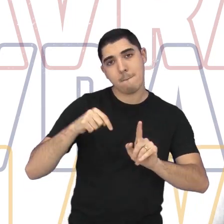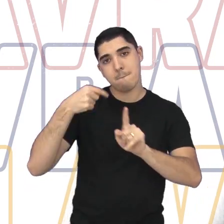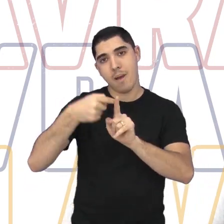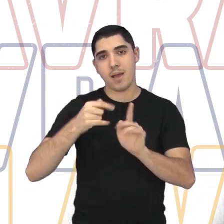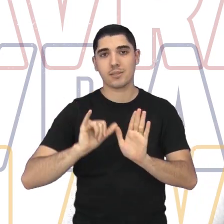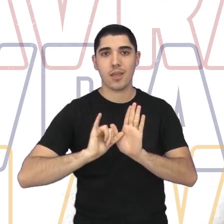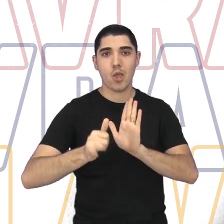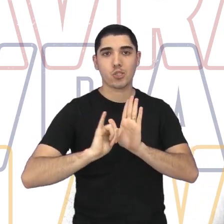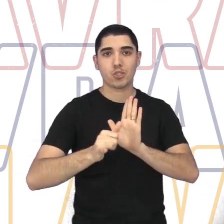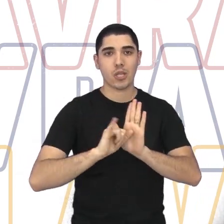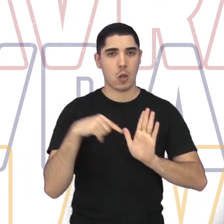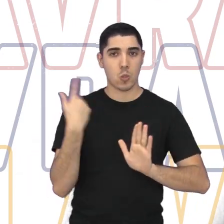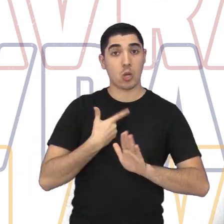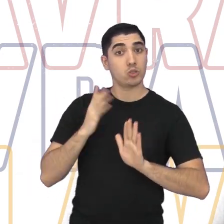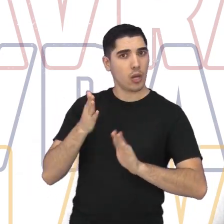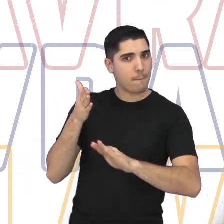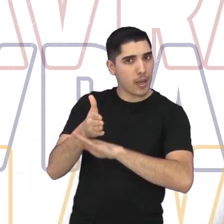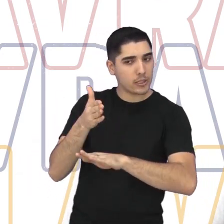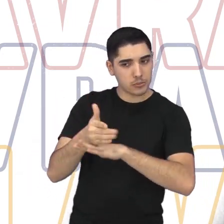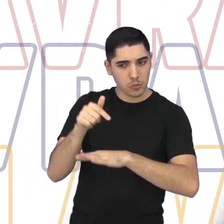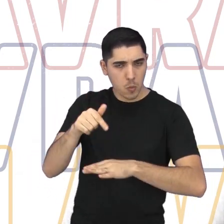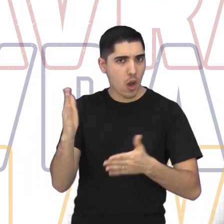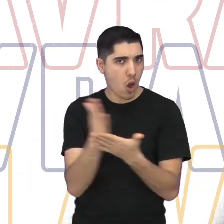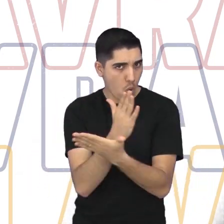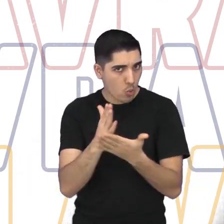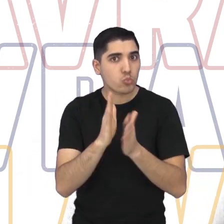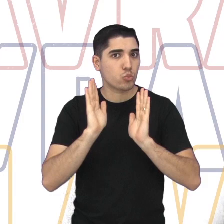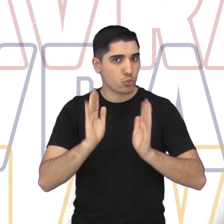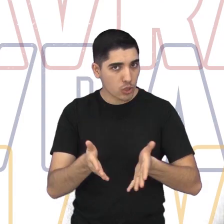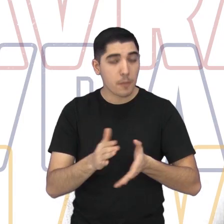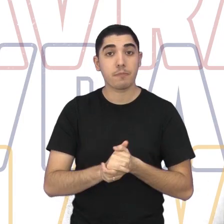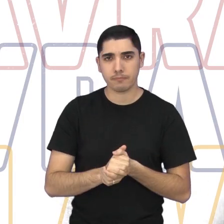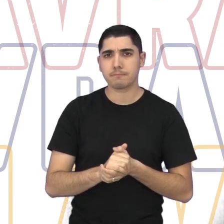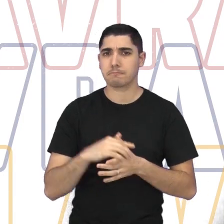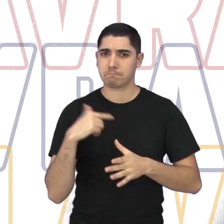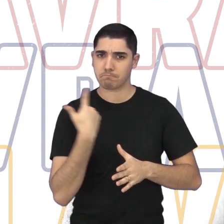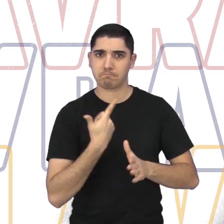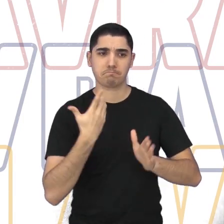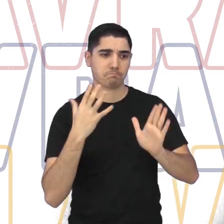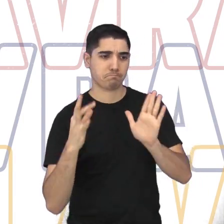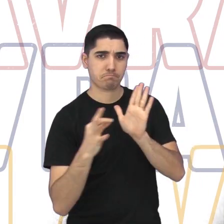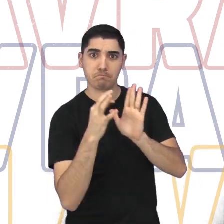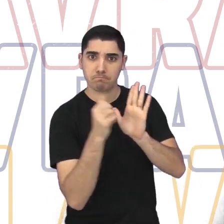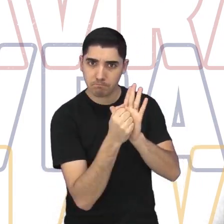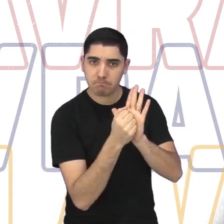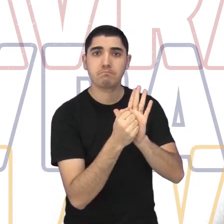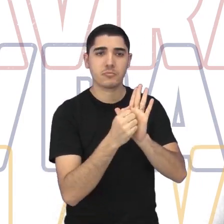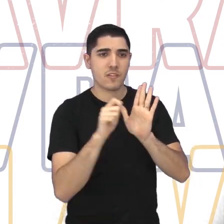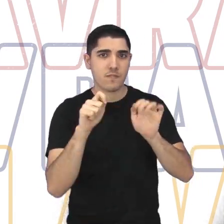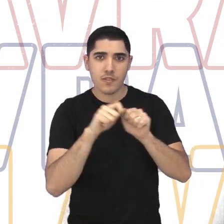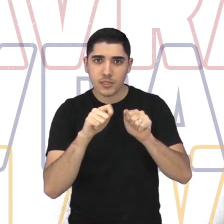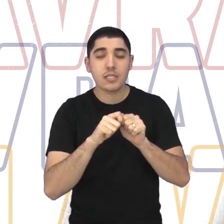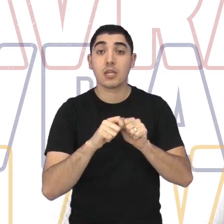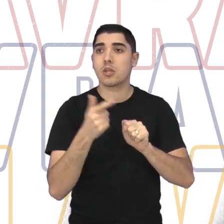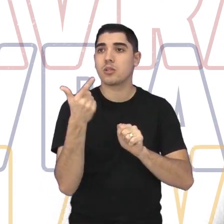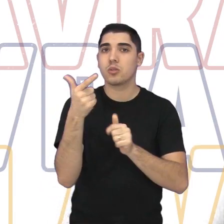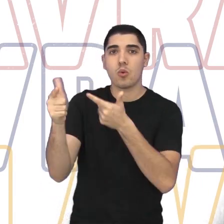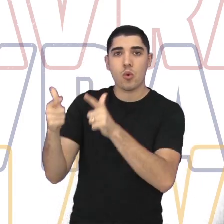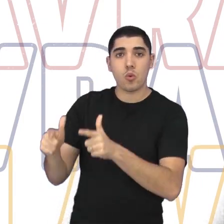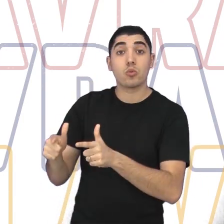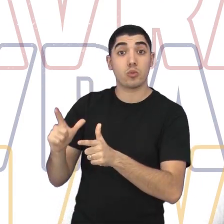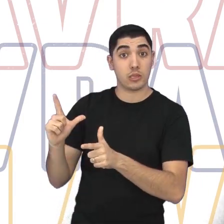participou já de alguns, a gente também se inscreve em outros, né? Estamos aí